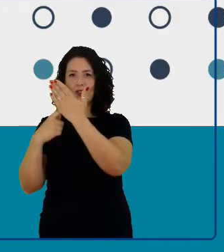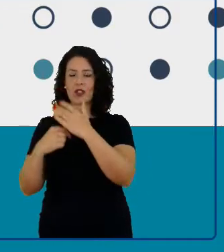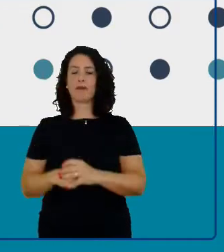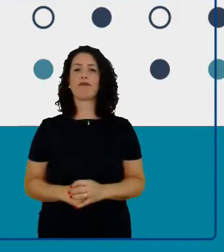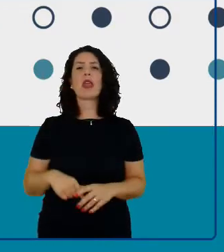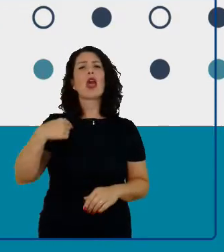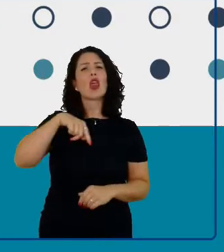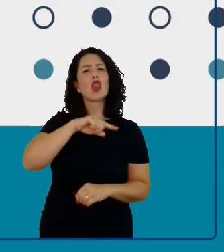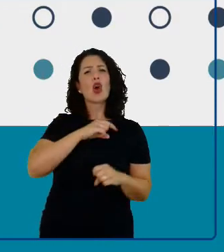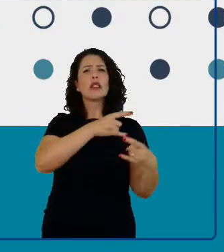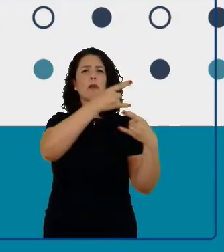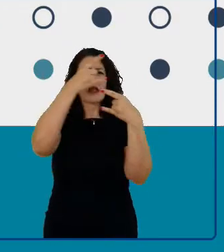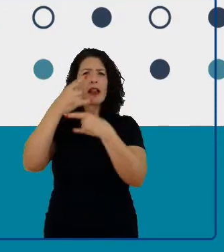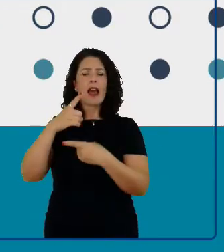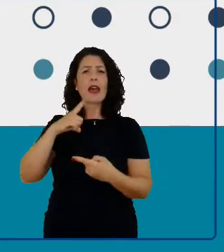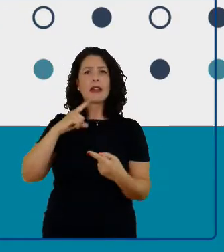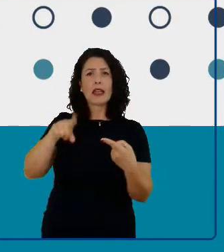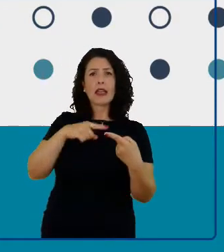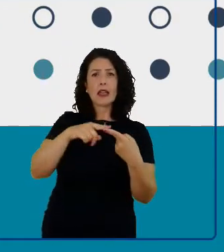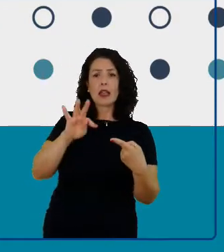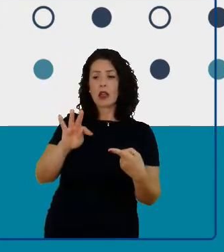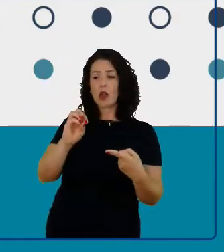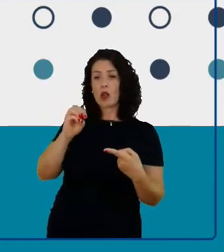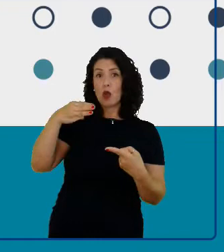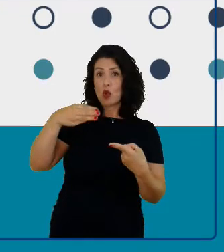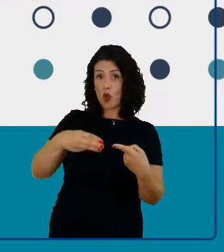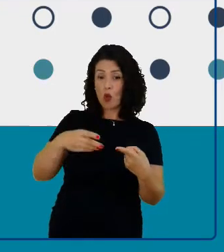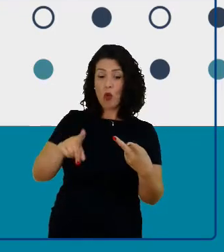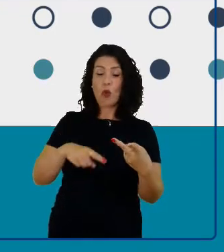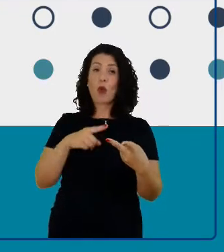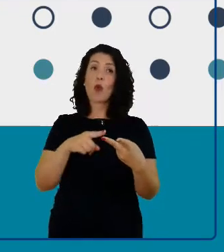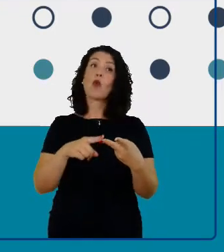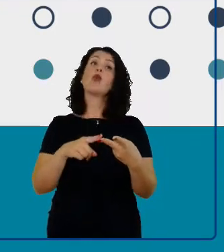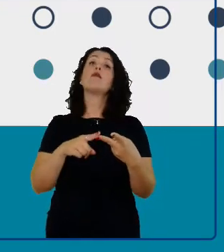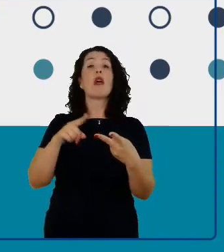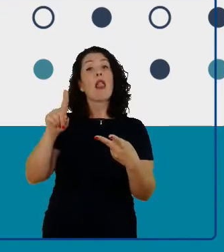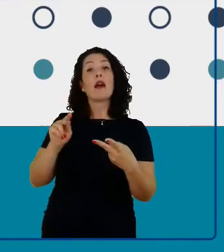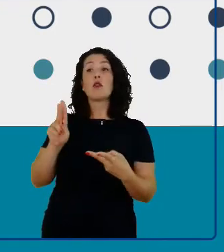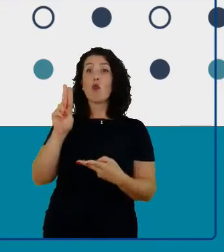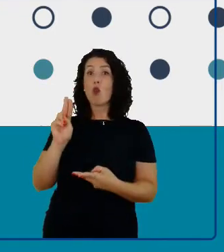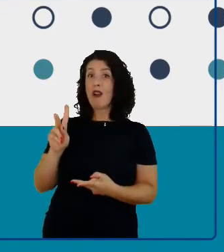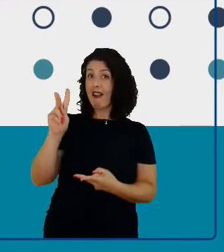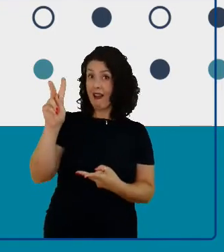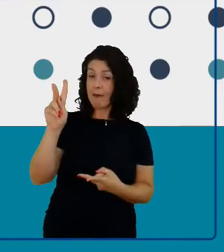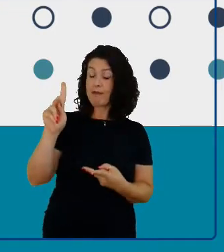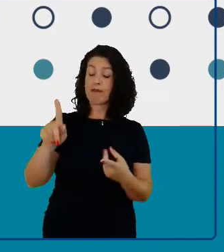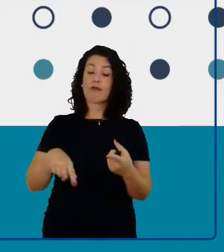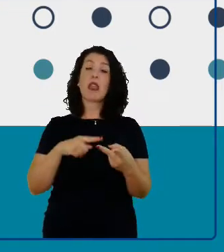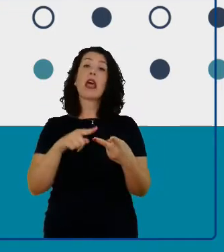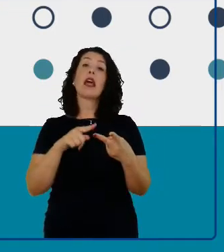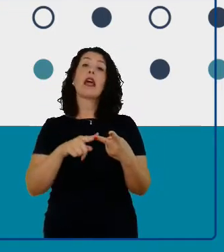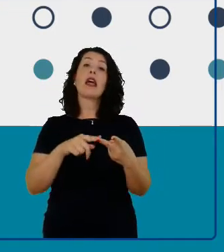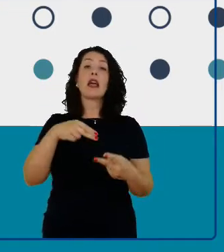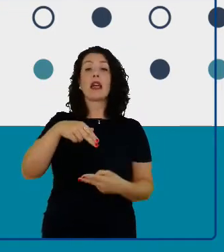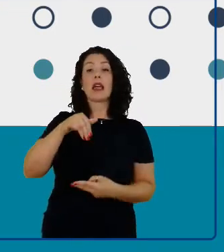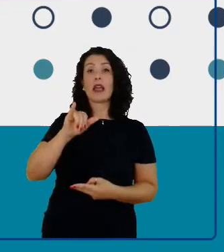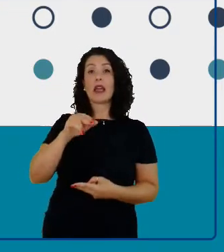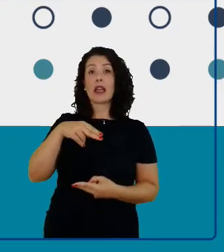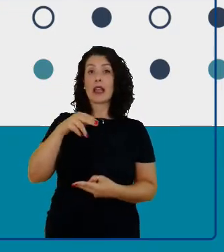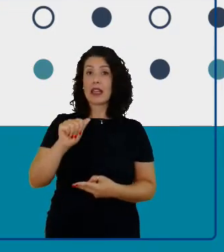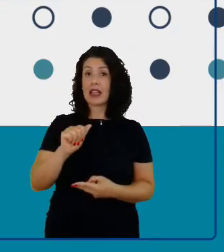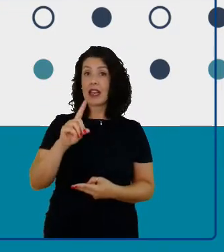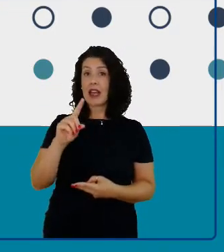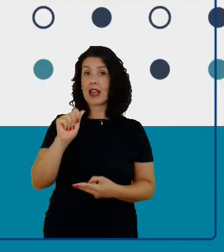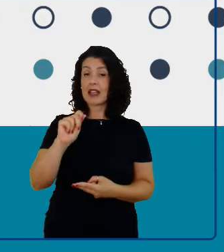participação do Tom Lyons, do STEM Learning no Reino Unido, a Nina Daora, cientista da computação